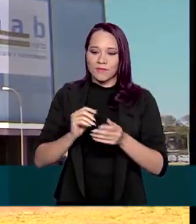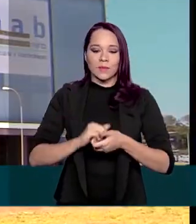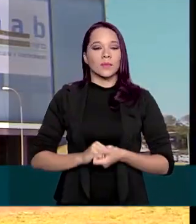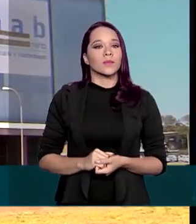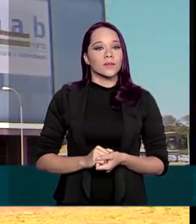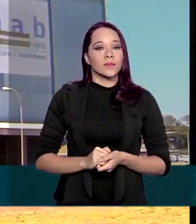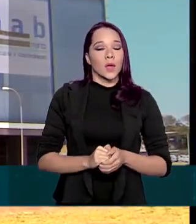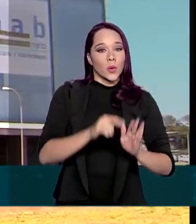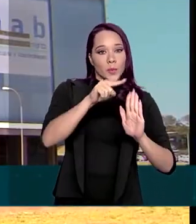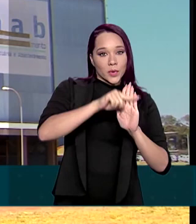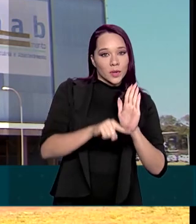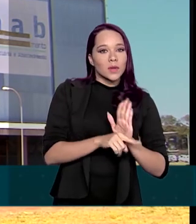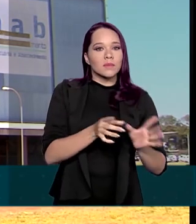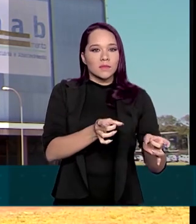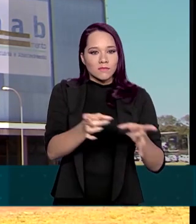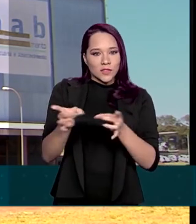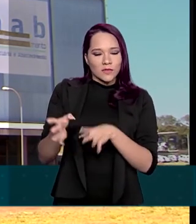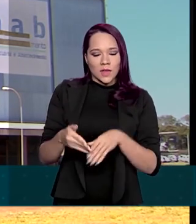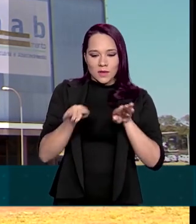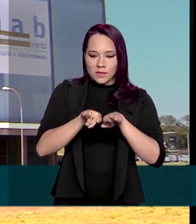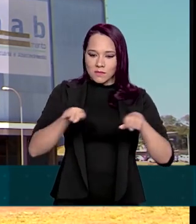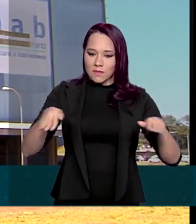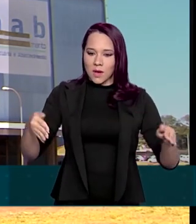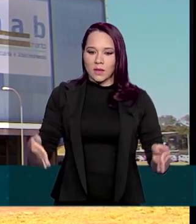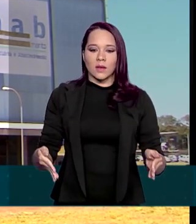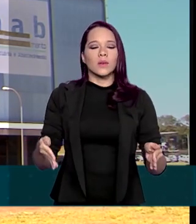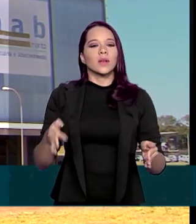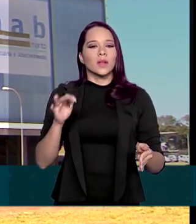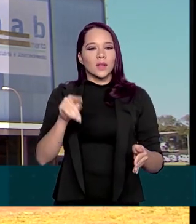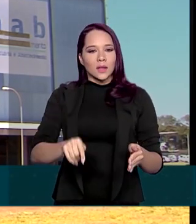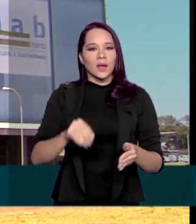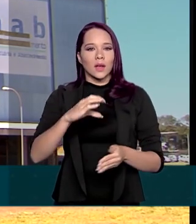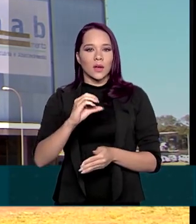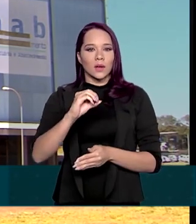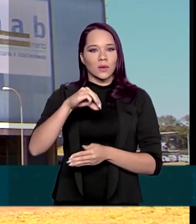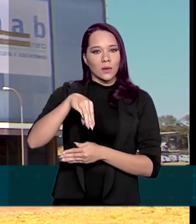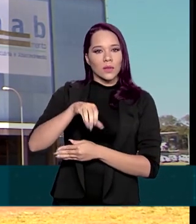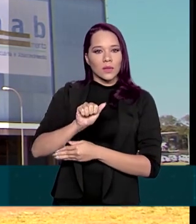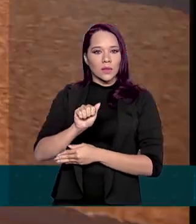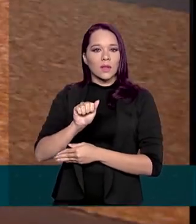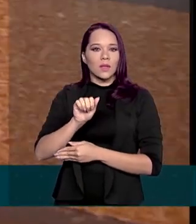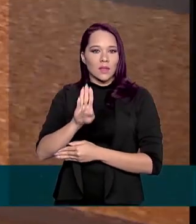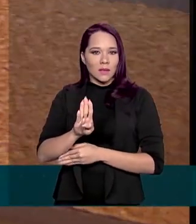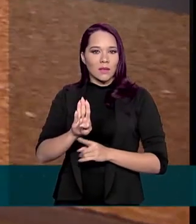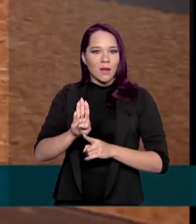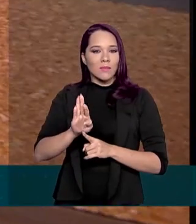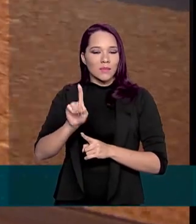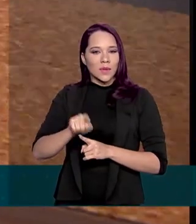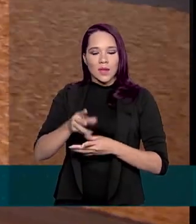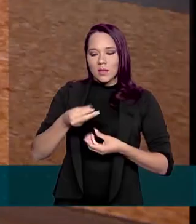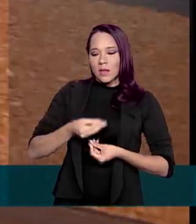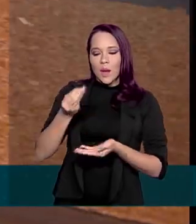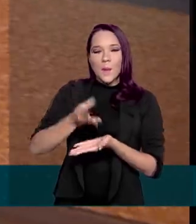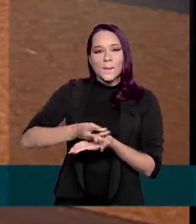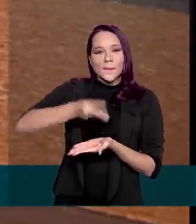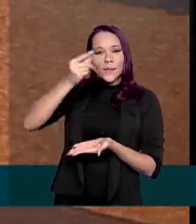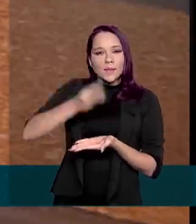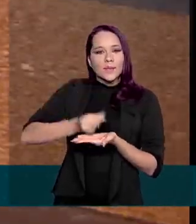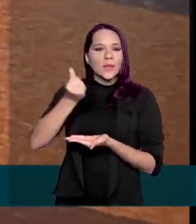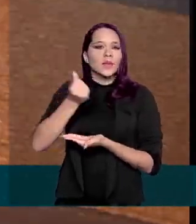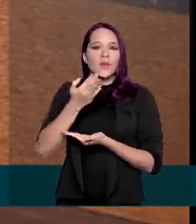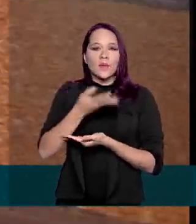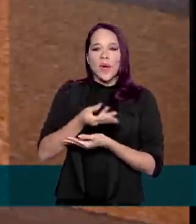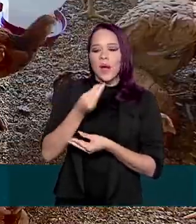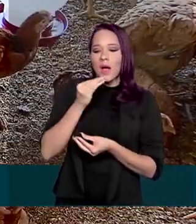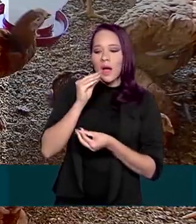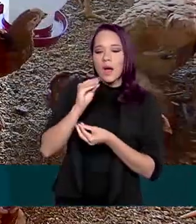O programa de vendas em balcão da Companhia Nacional de Abastecimento, a Conab, oferta milho para alimentação